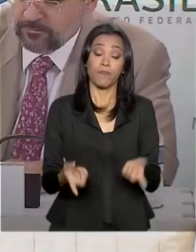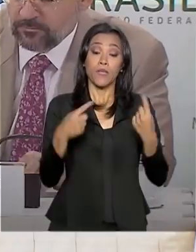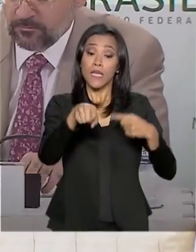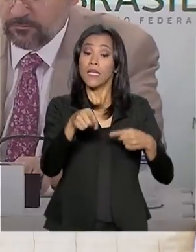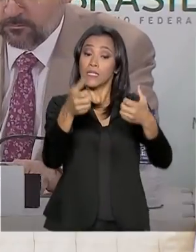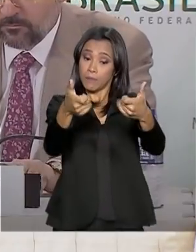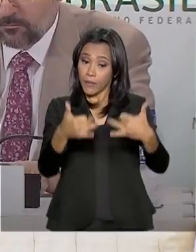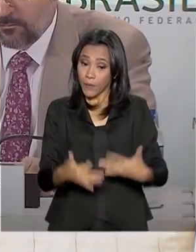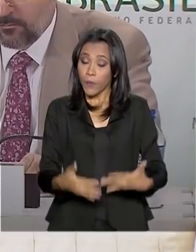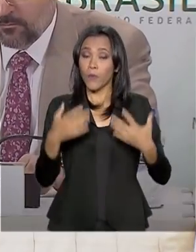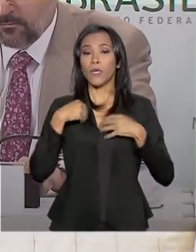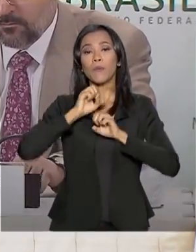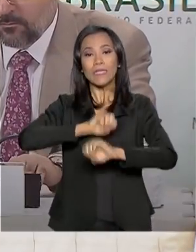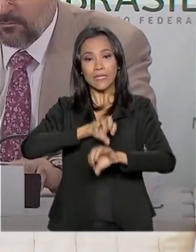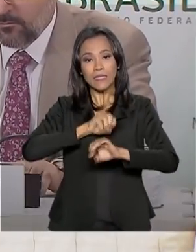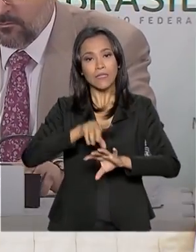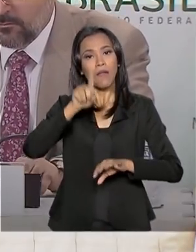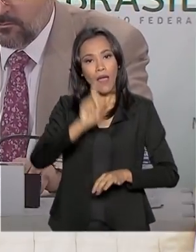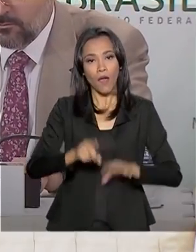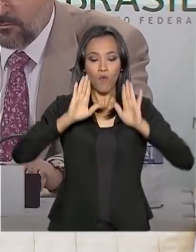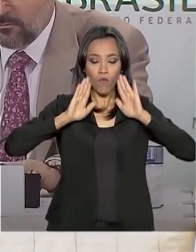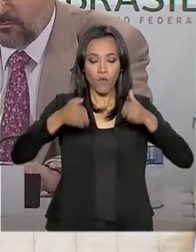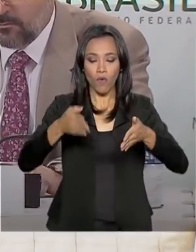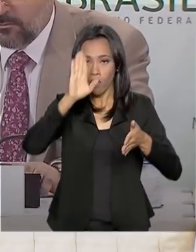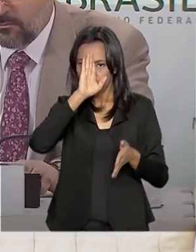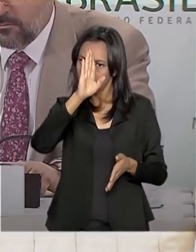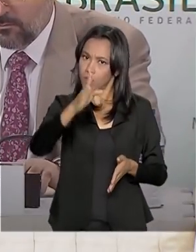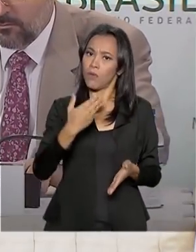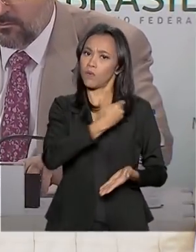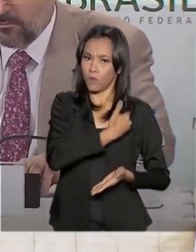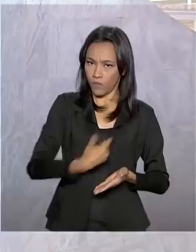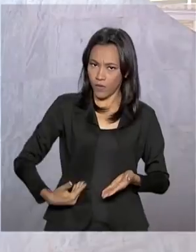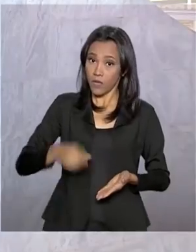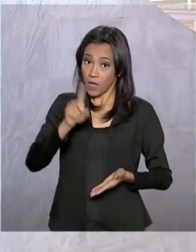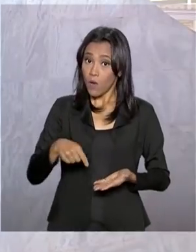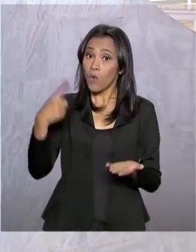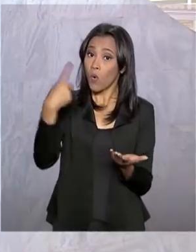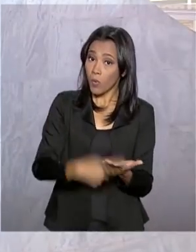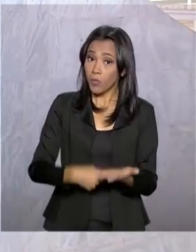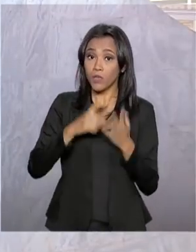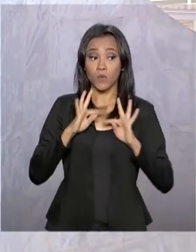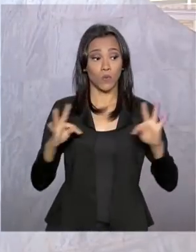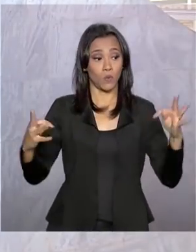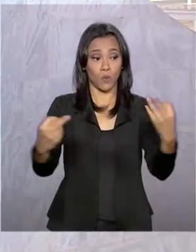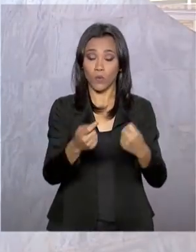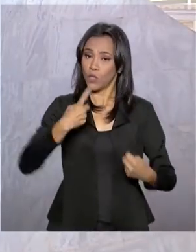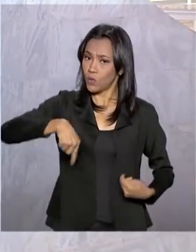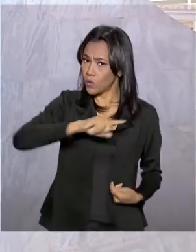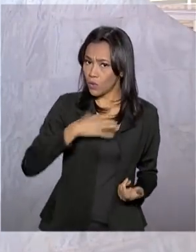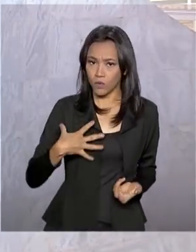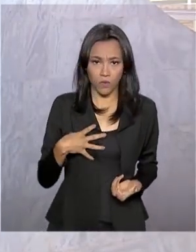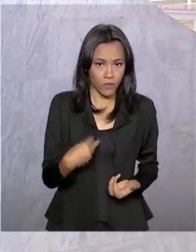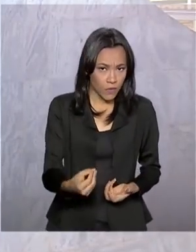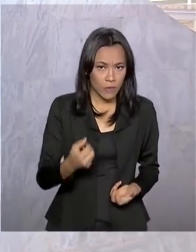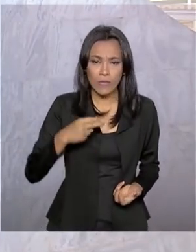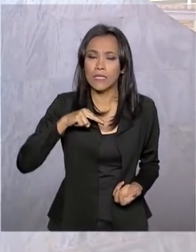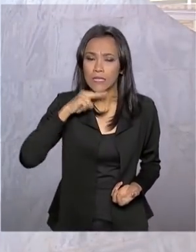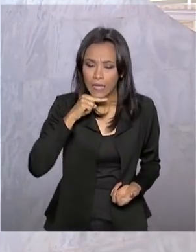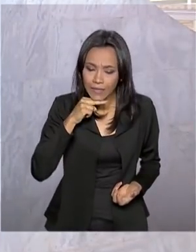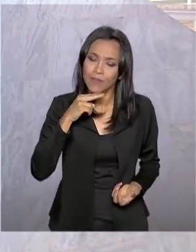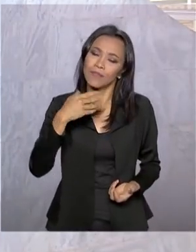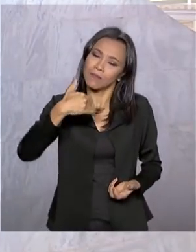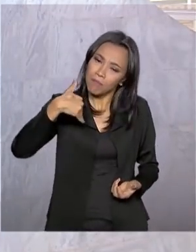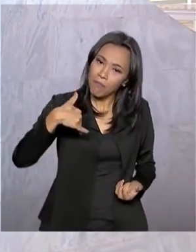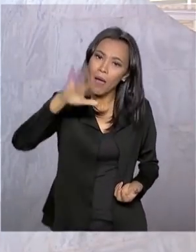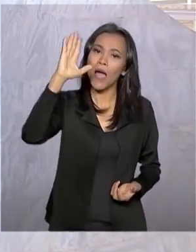educação é prioridade, sim, do governo e que é uma missão de todos, fazer com que os nossos filhos e netos sejam